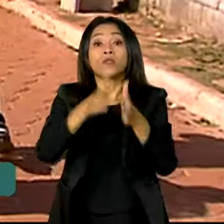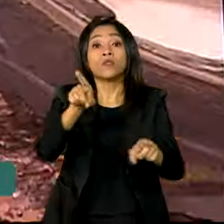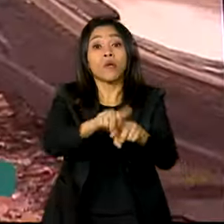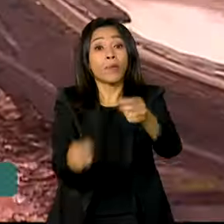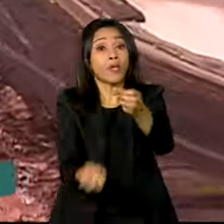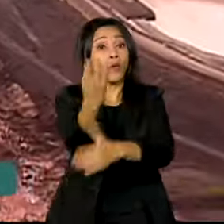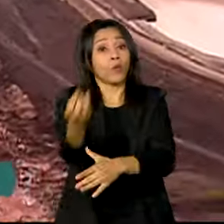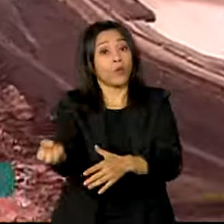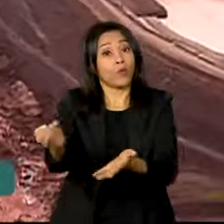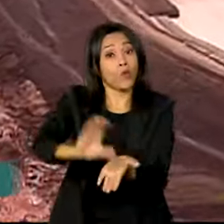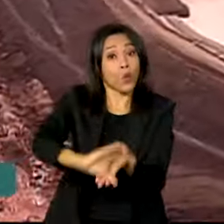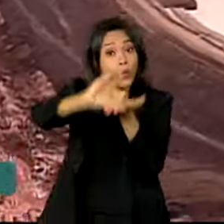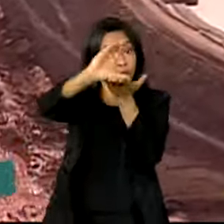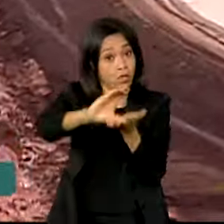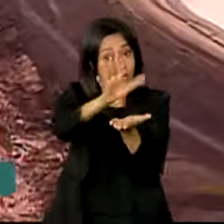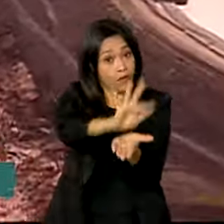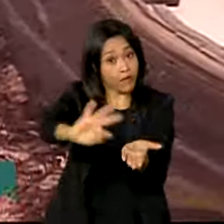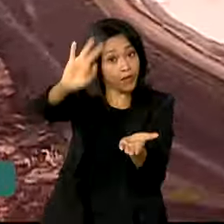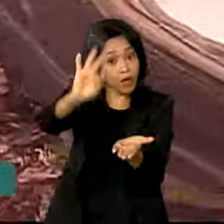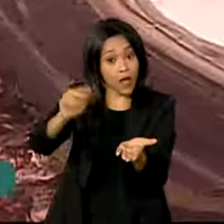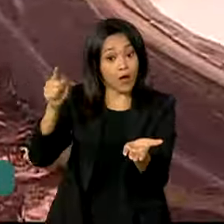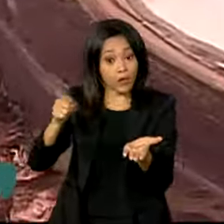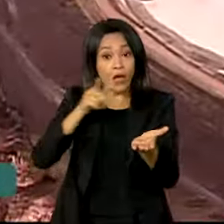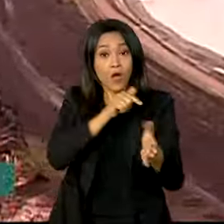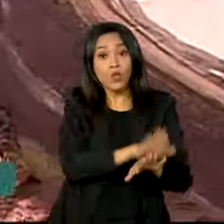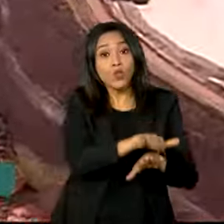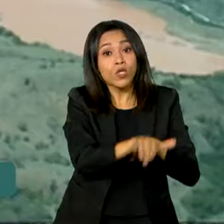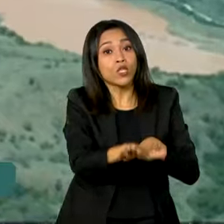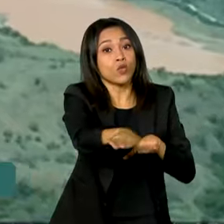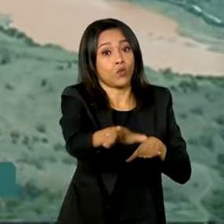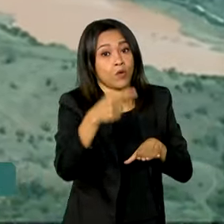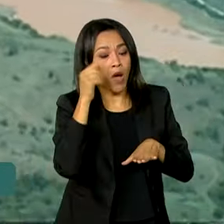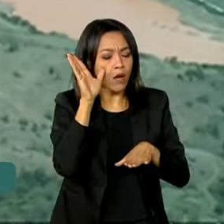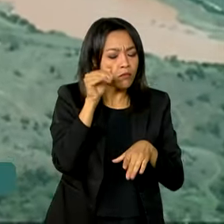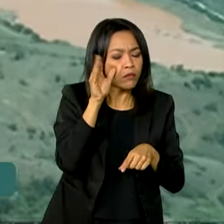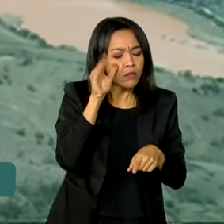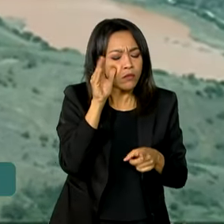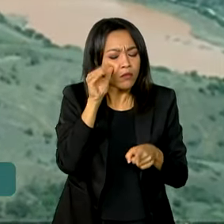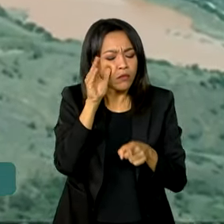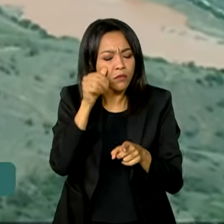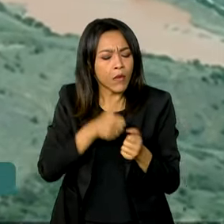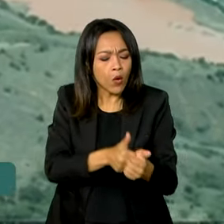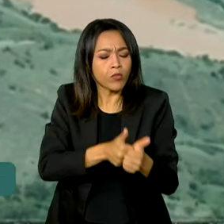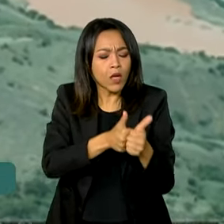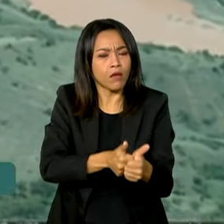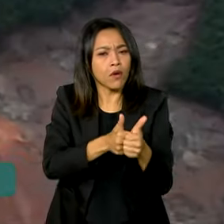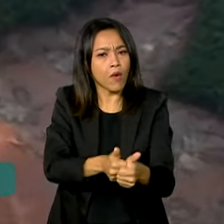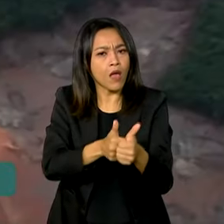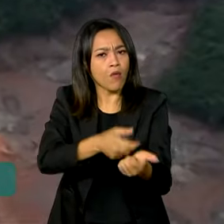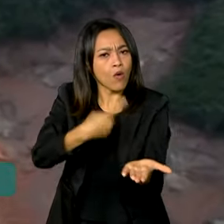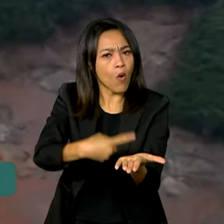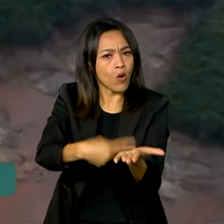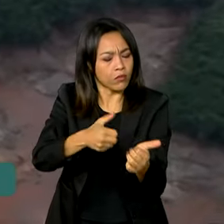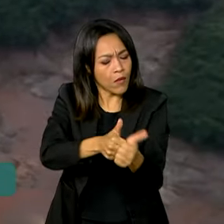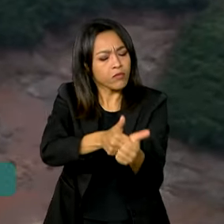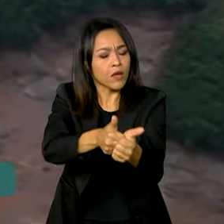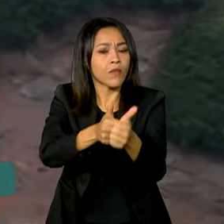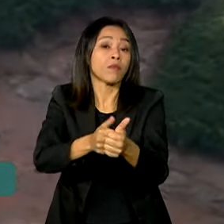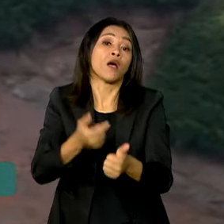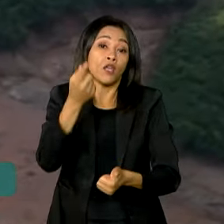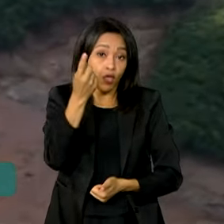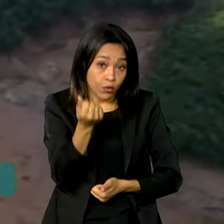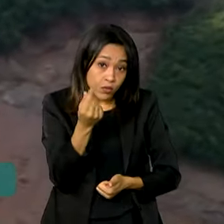Participação Social da Bacia do Rio Doce para acompanhar a implementação do acordo e garante que os recursos a serem